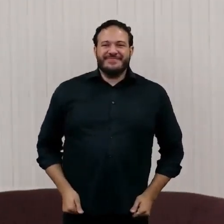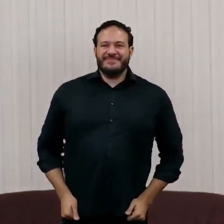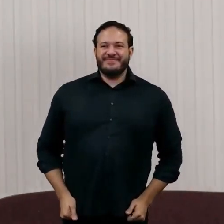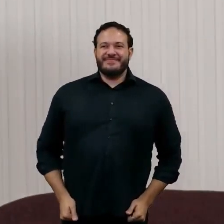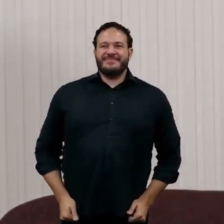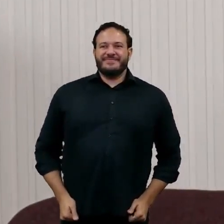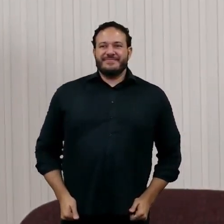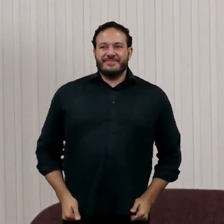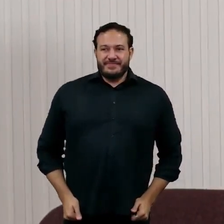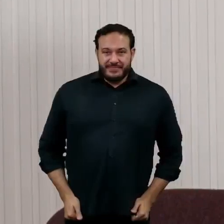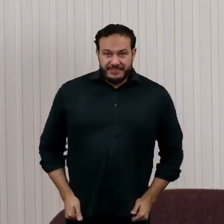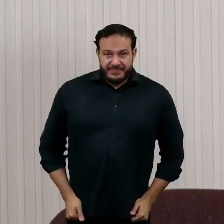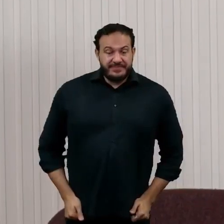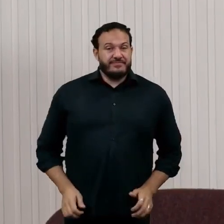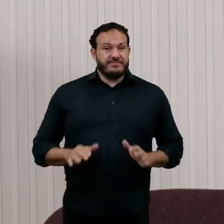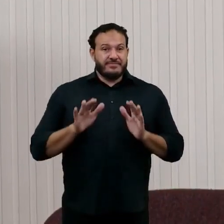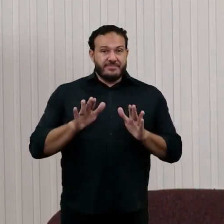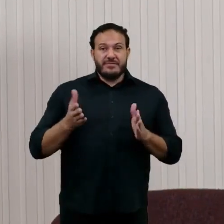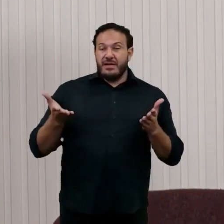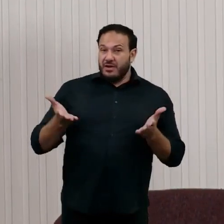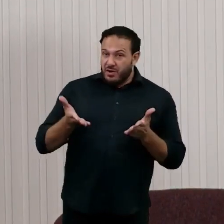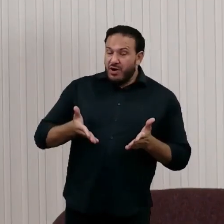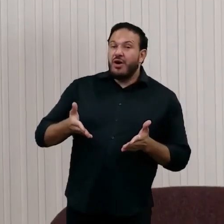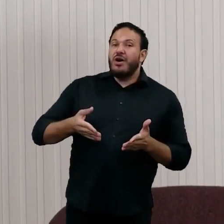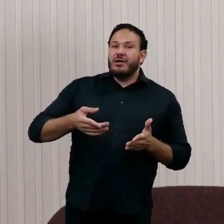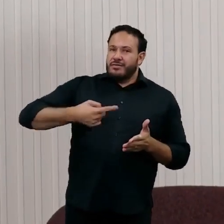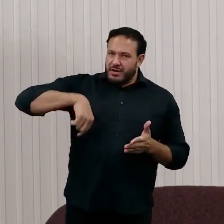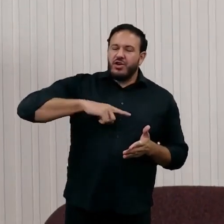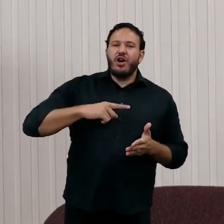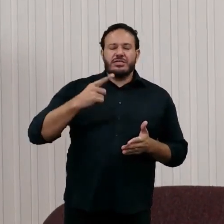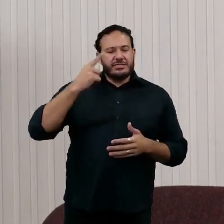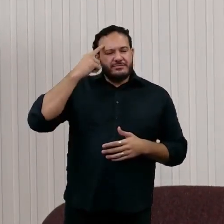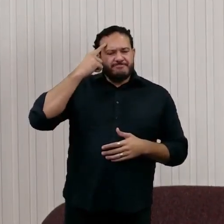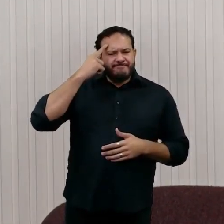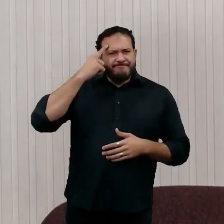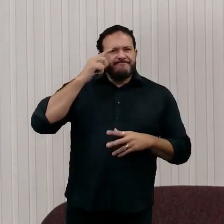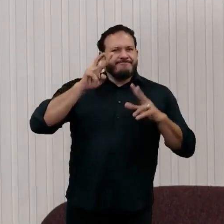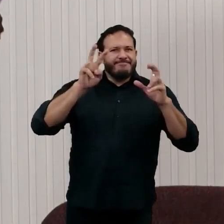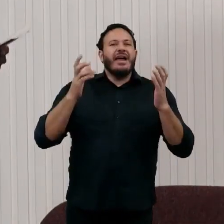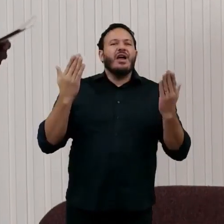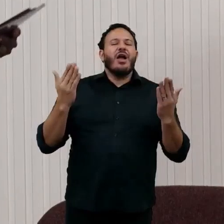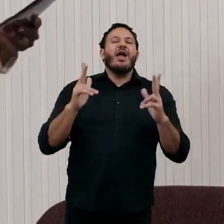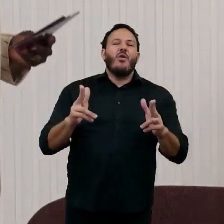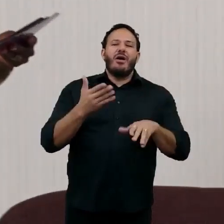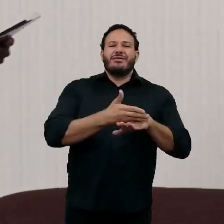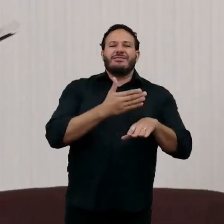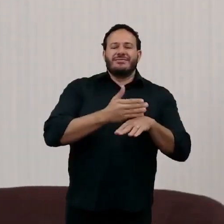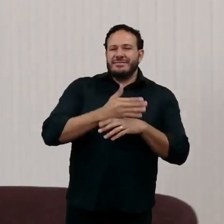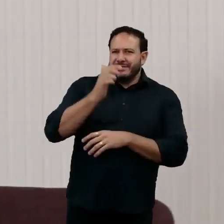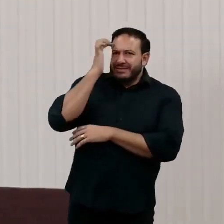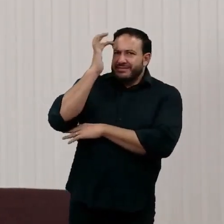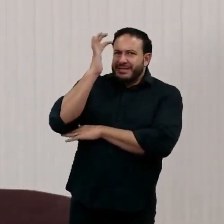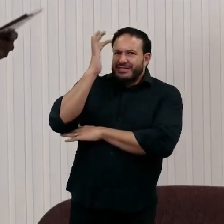e olha só um exercício e tanto pensar e repensar como a educação vai